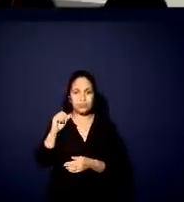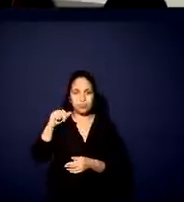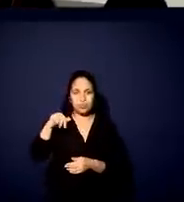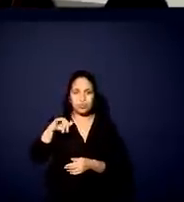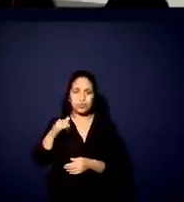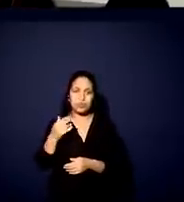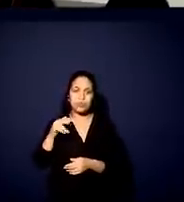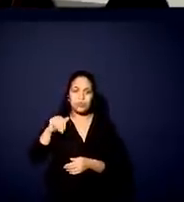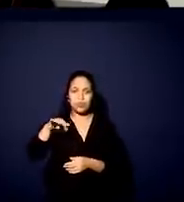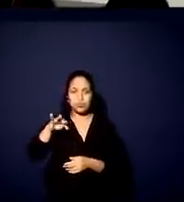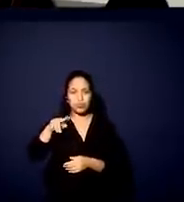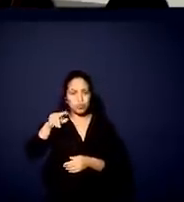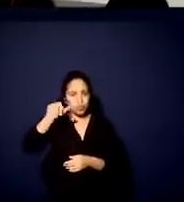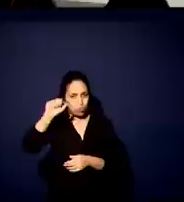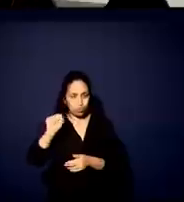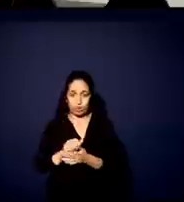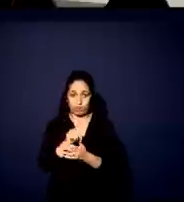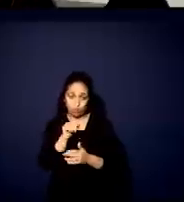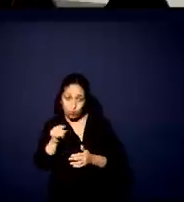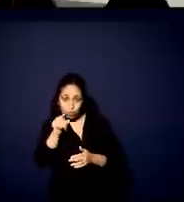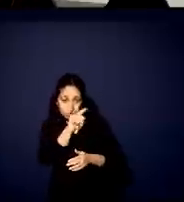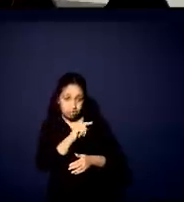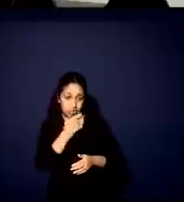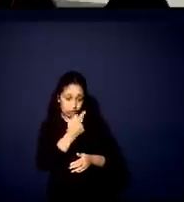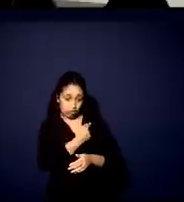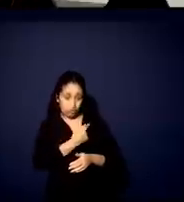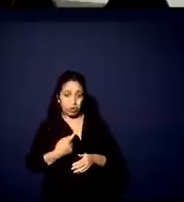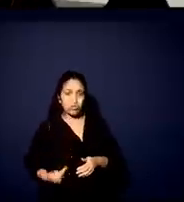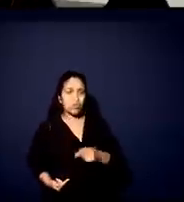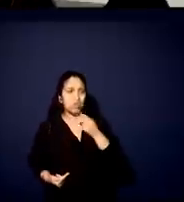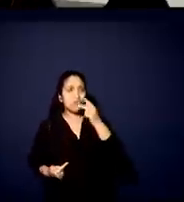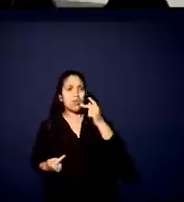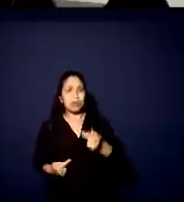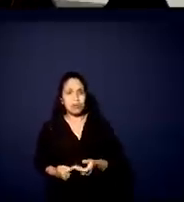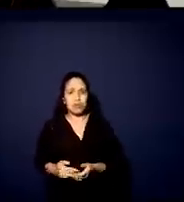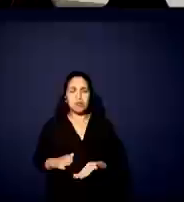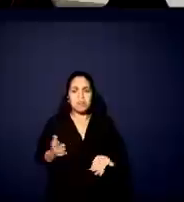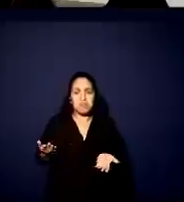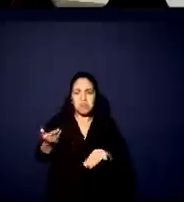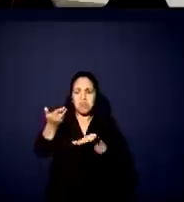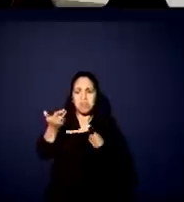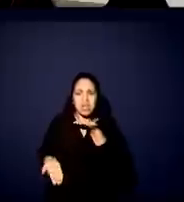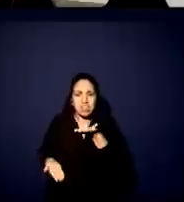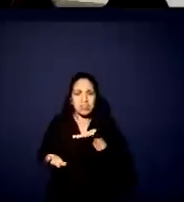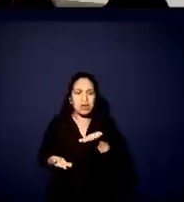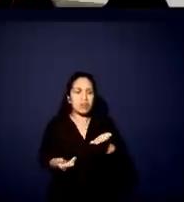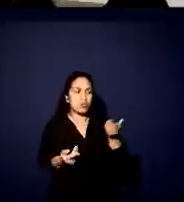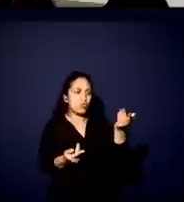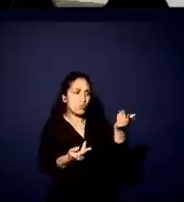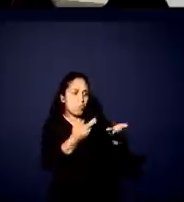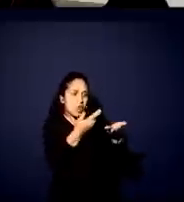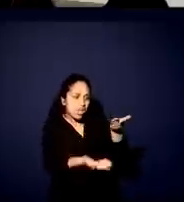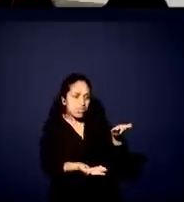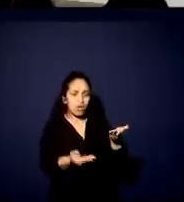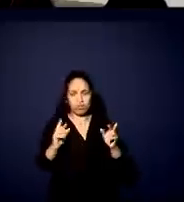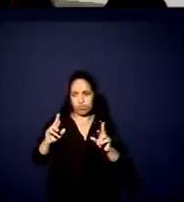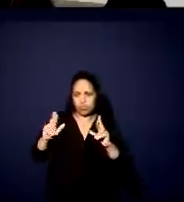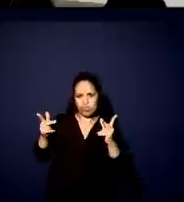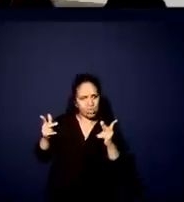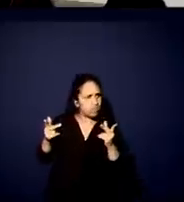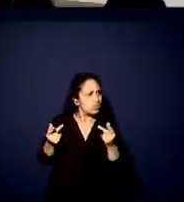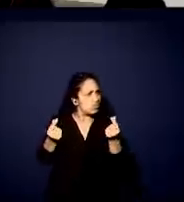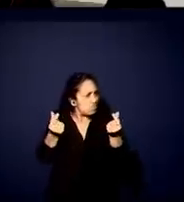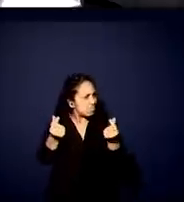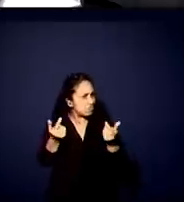Porque vocês, governadores, falam de uma perda de R$ 45 bilhões e o governo está falando em R$ 22 bilhões, é isso? Na verdade,